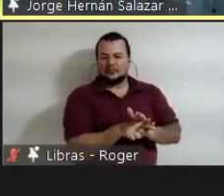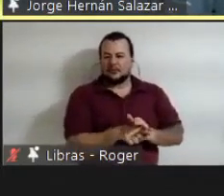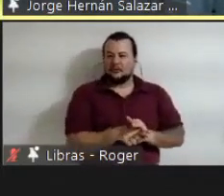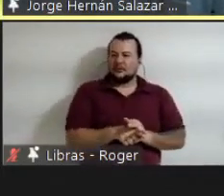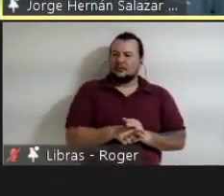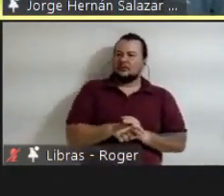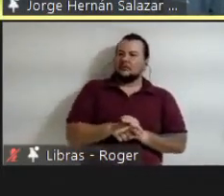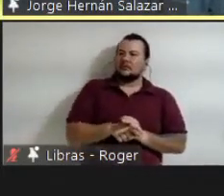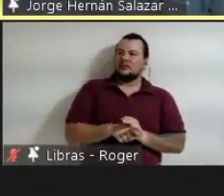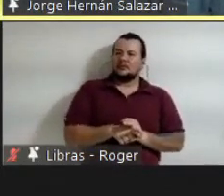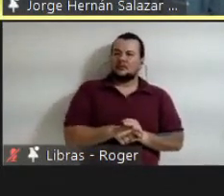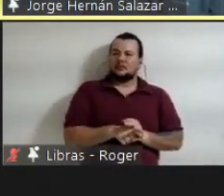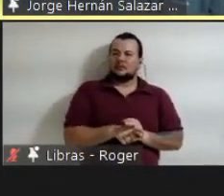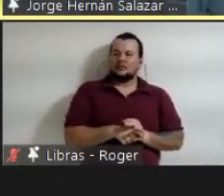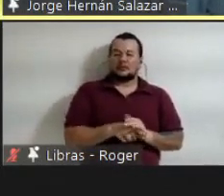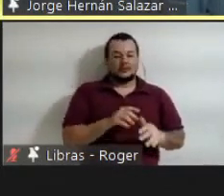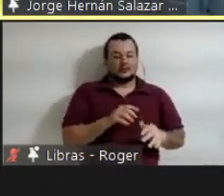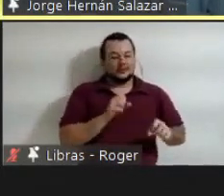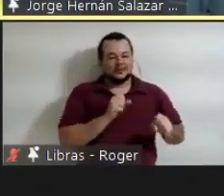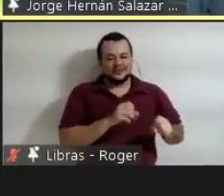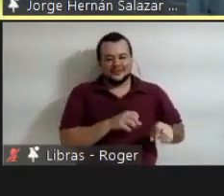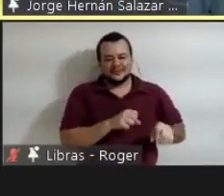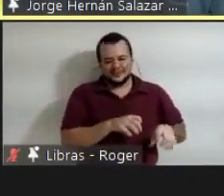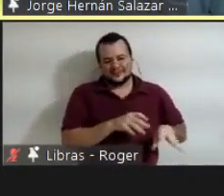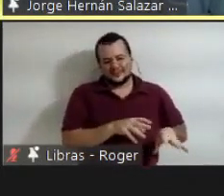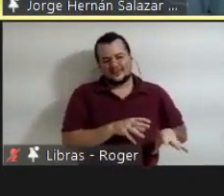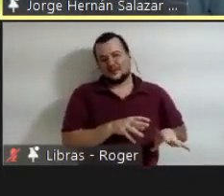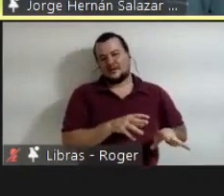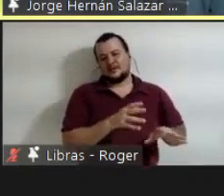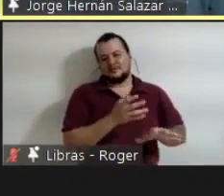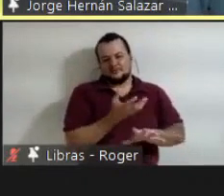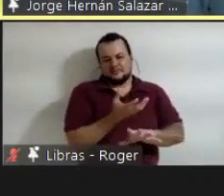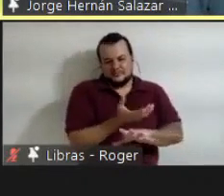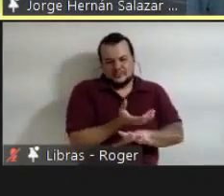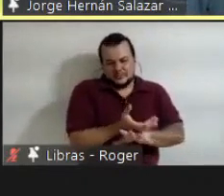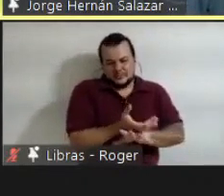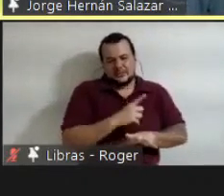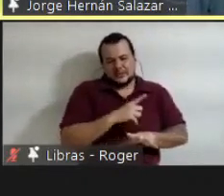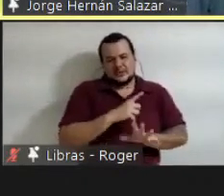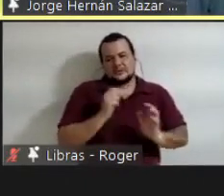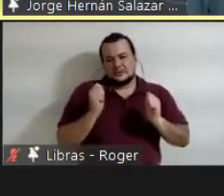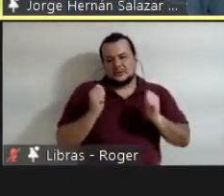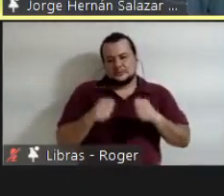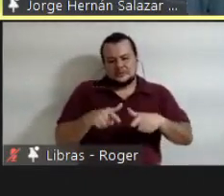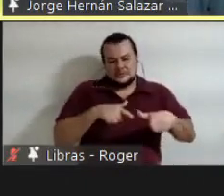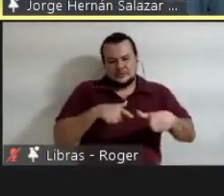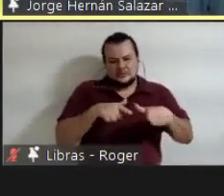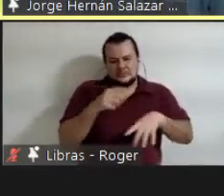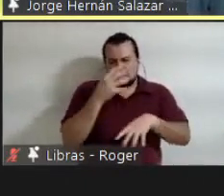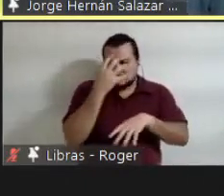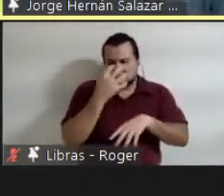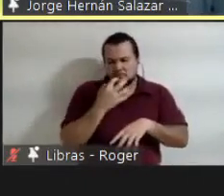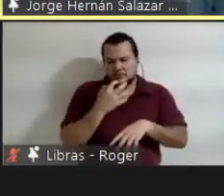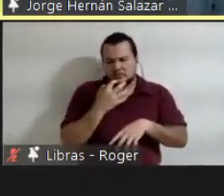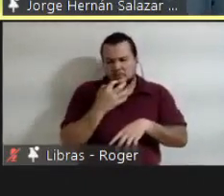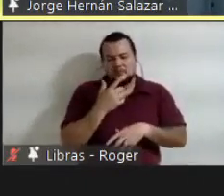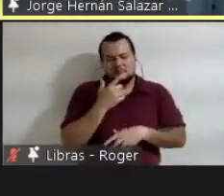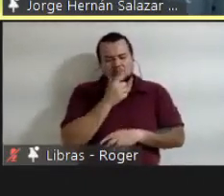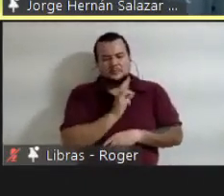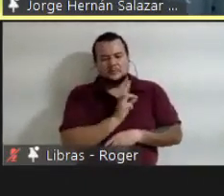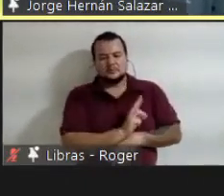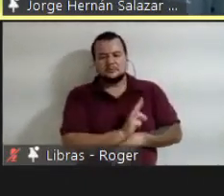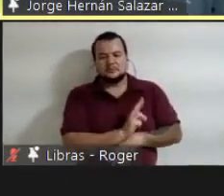disciplina que permite trabalhar com rigor para responder elas. En realidade,